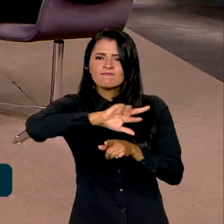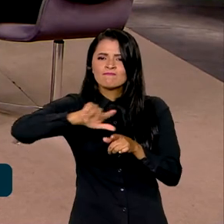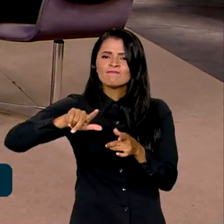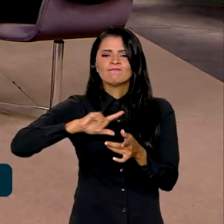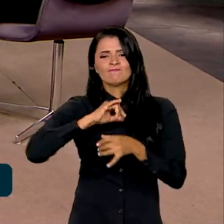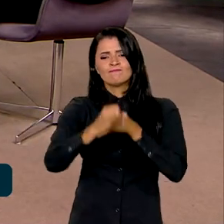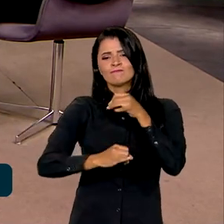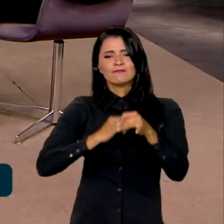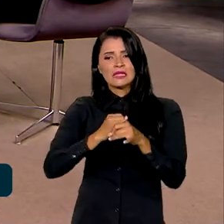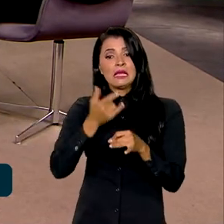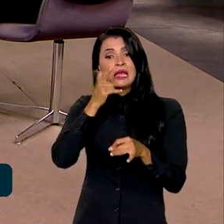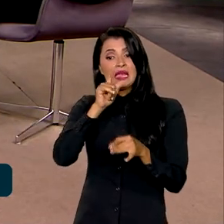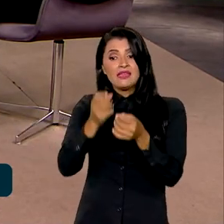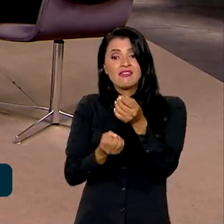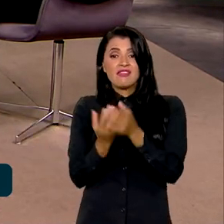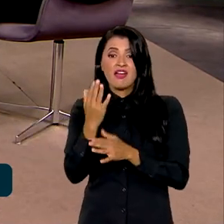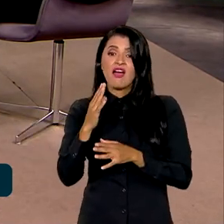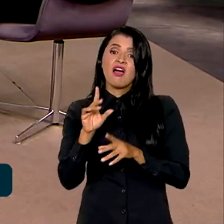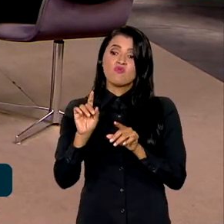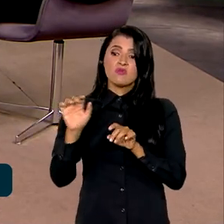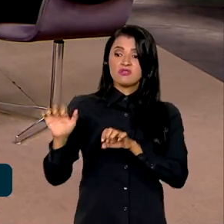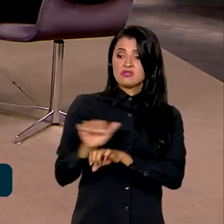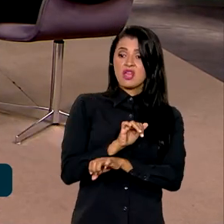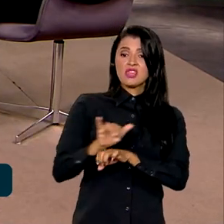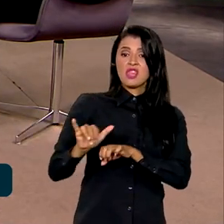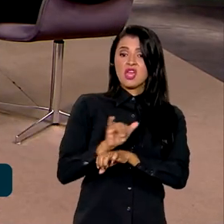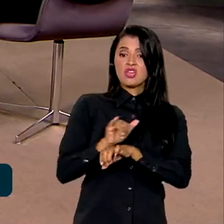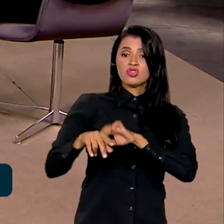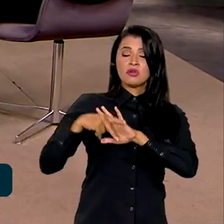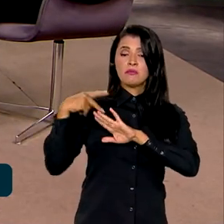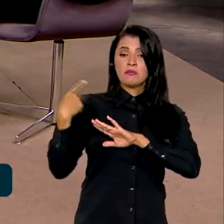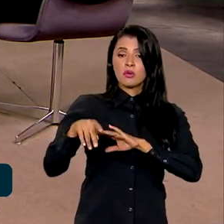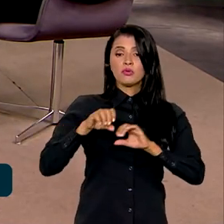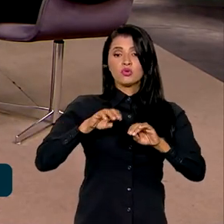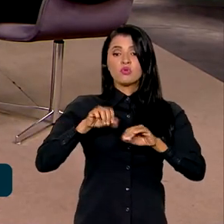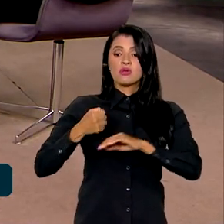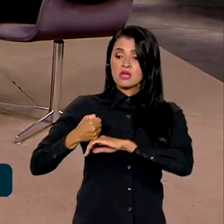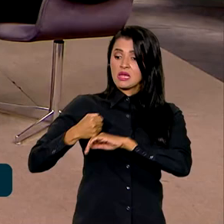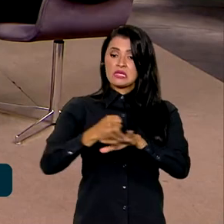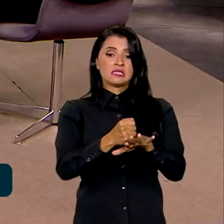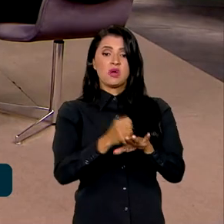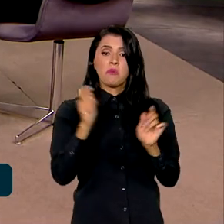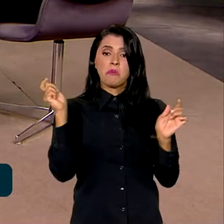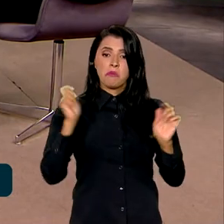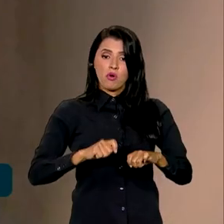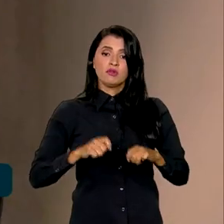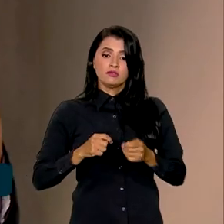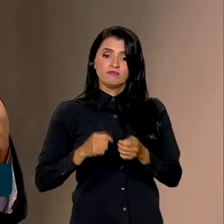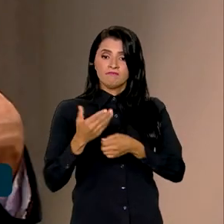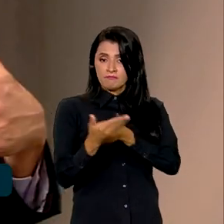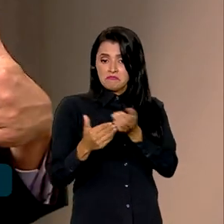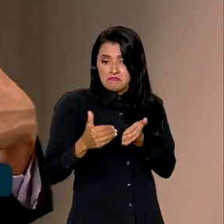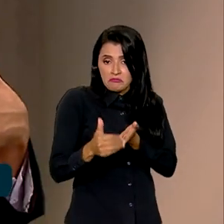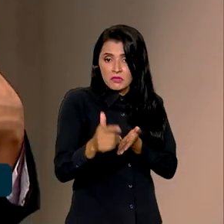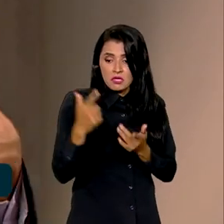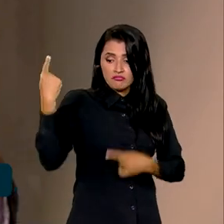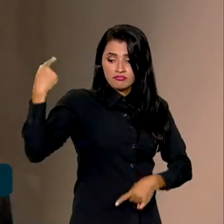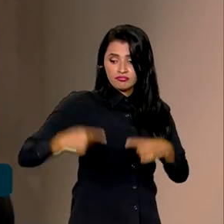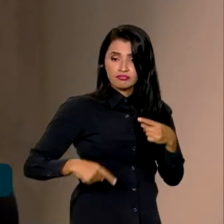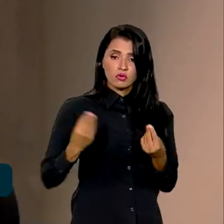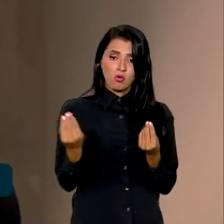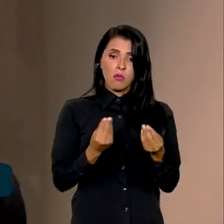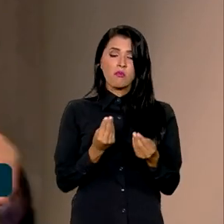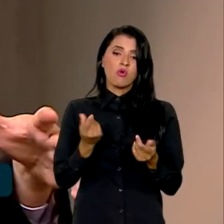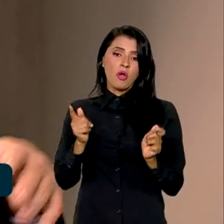com isso buscar construir e fortalecer uma estratégia brasileira de educação midiática que possa a partir daí também ser discutida como uma ação de